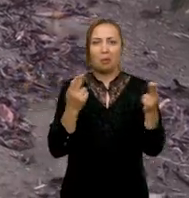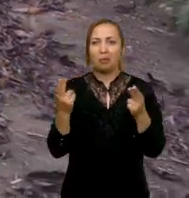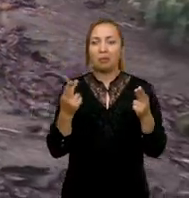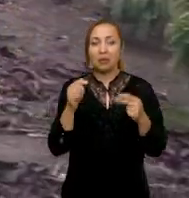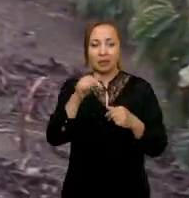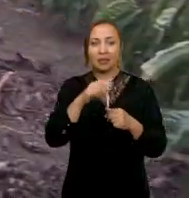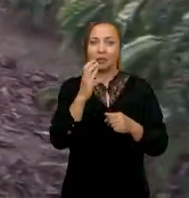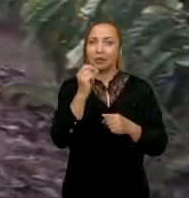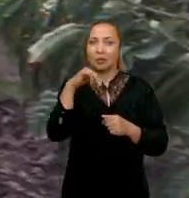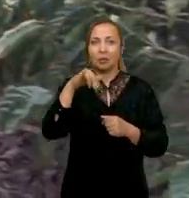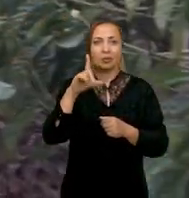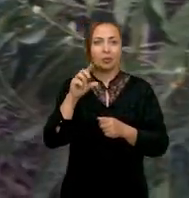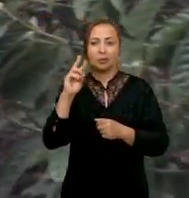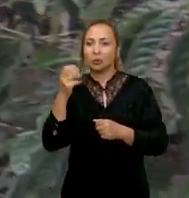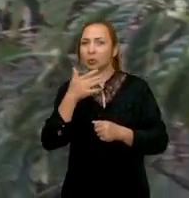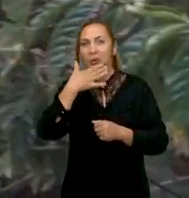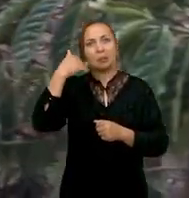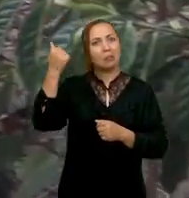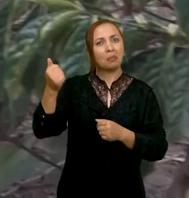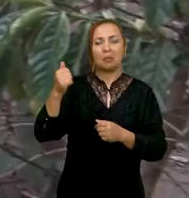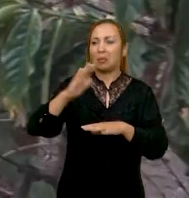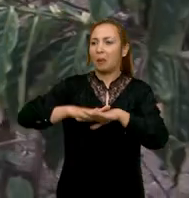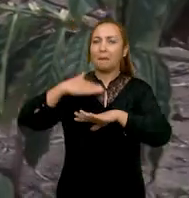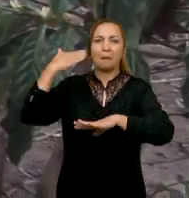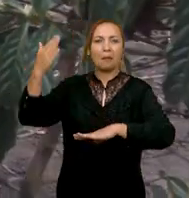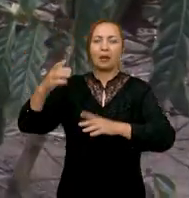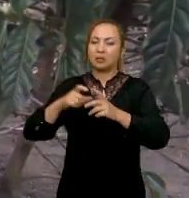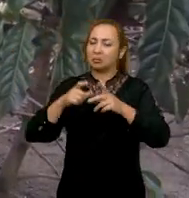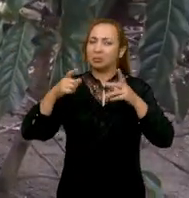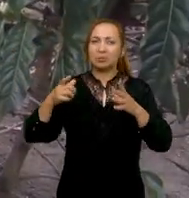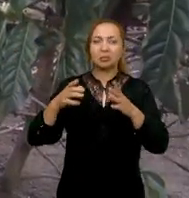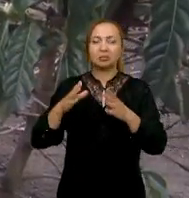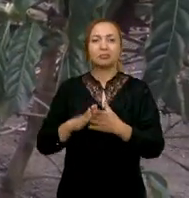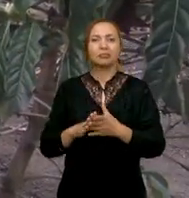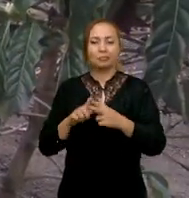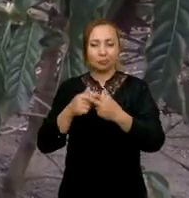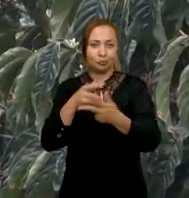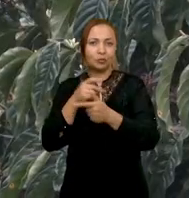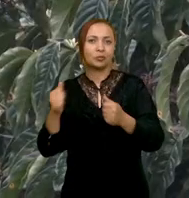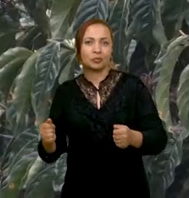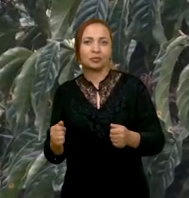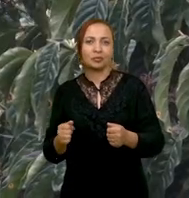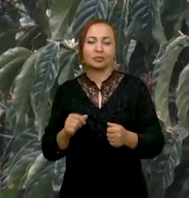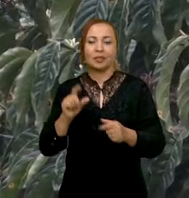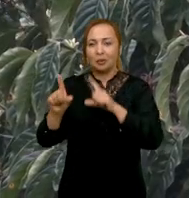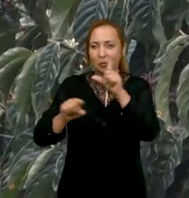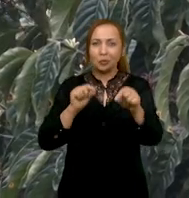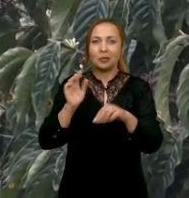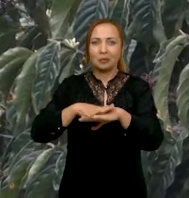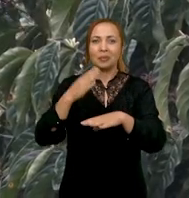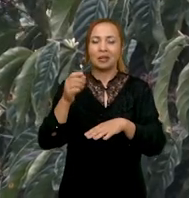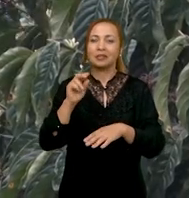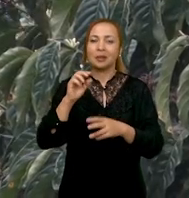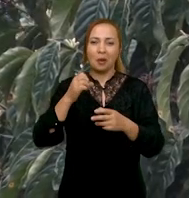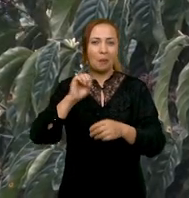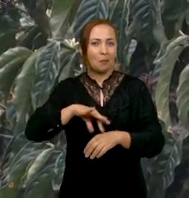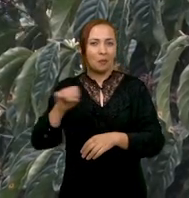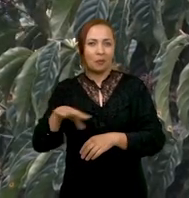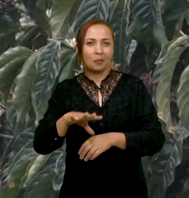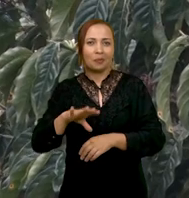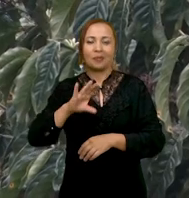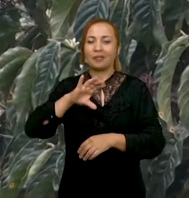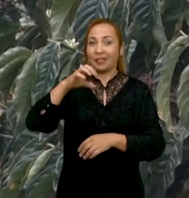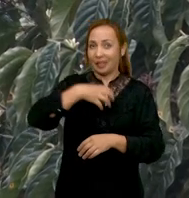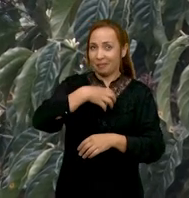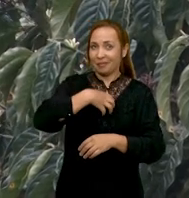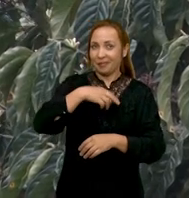esse Cunilon está superando o arábica em vigor, em tamanho, em produtividade, né? É uma opção a mais para o produtor baiano aqui do Planalto da